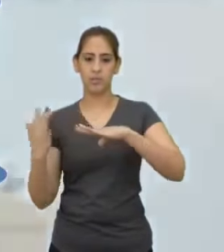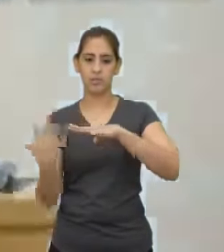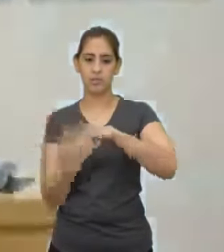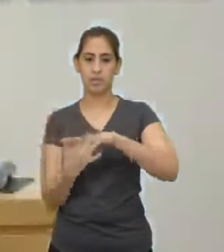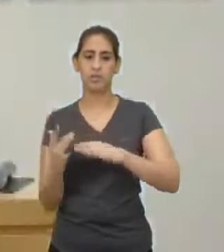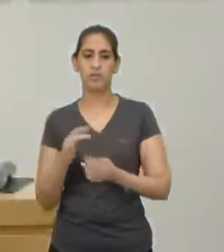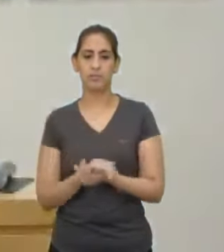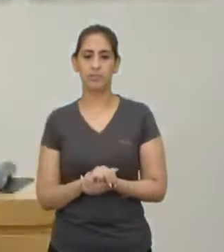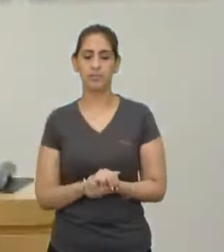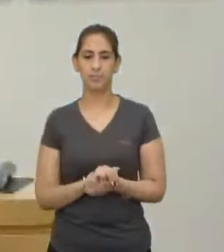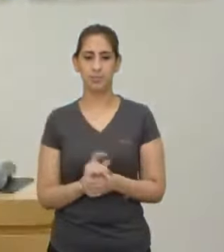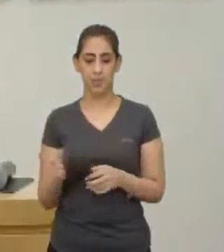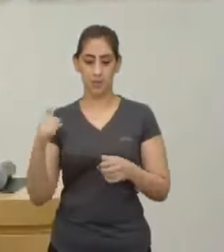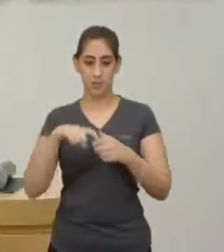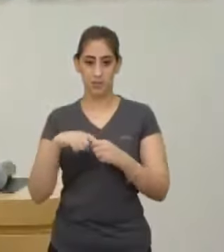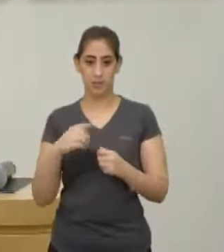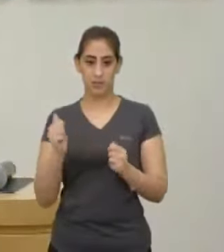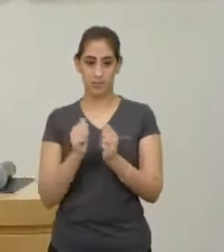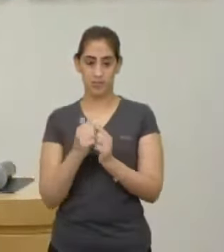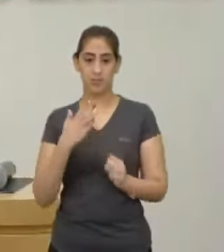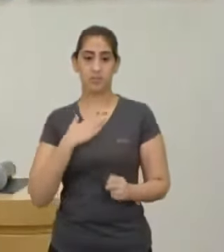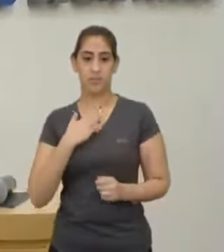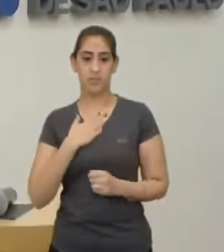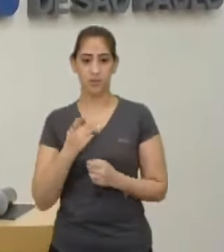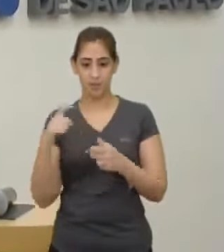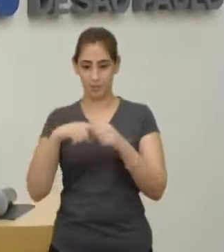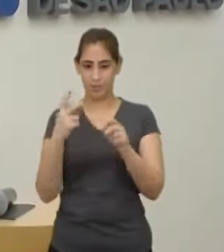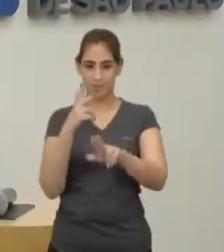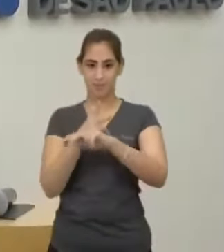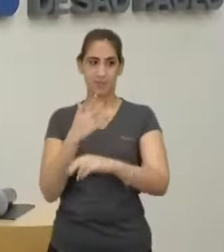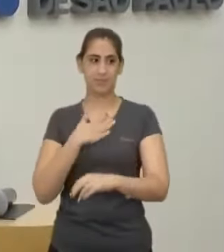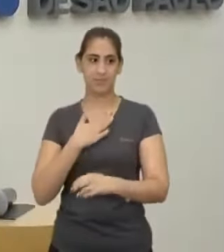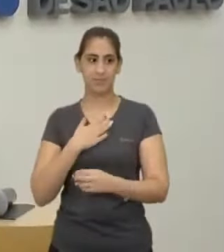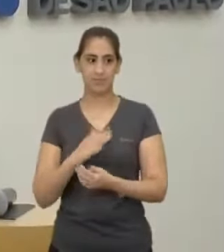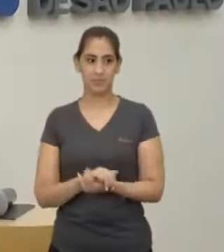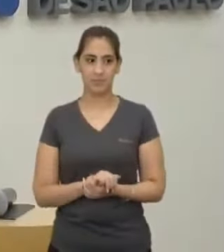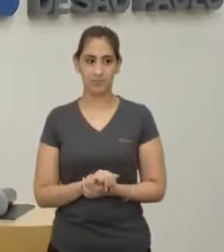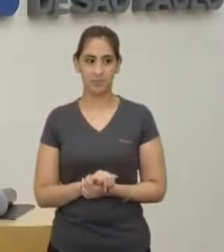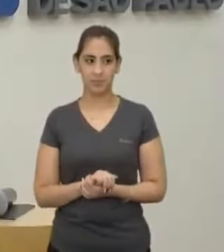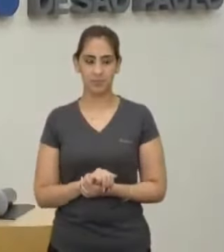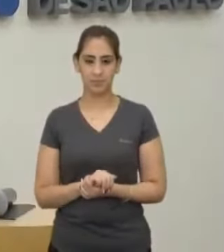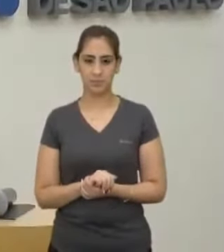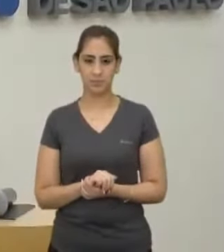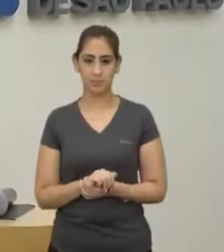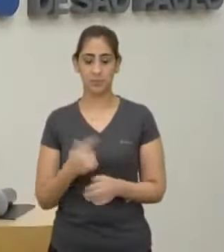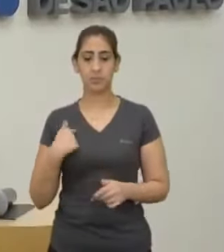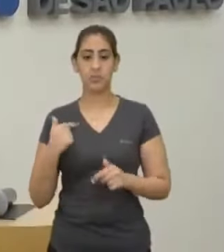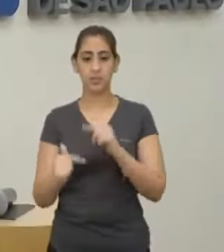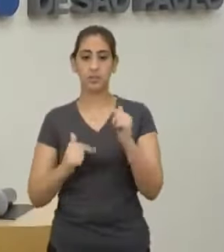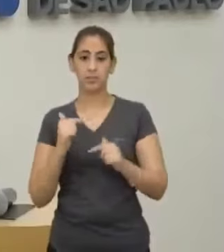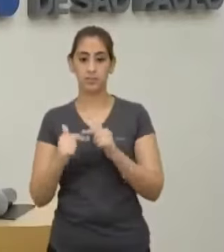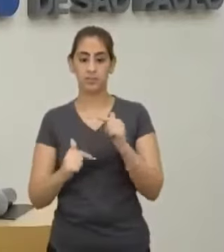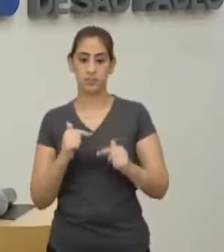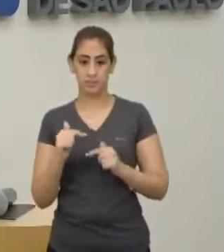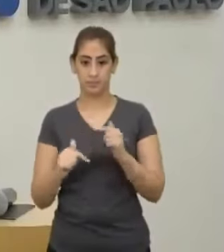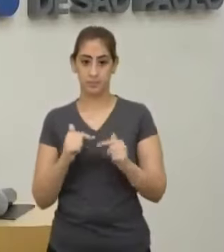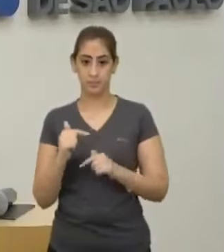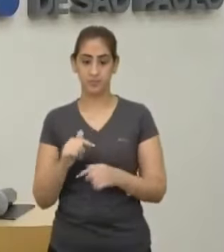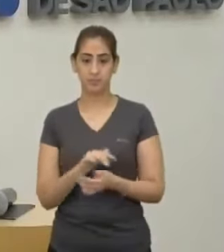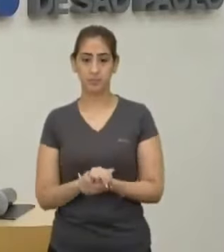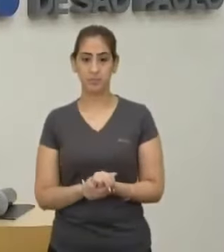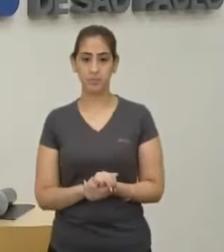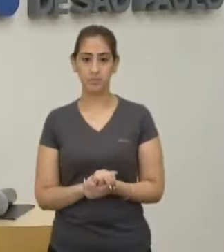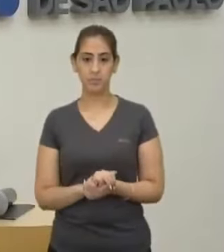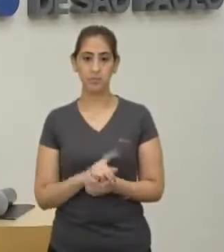eu... Volta aqui pra mim, Tom, Tom, Tom, cola aqui em mim Gente, mesmo a gente trabalhando de forma processual